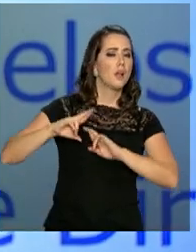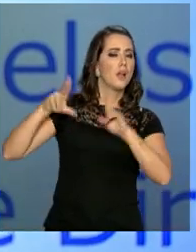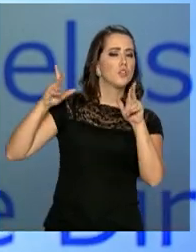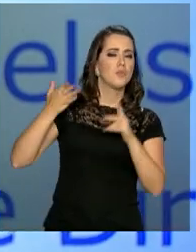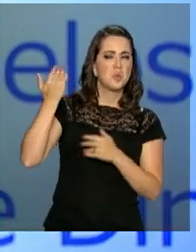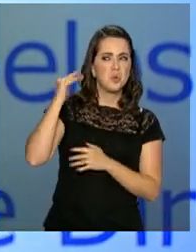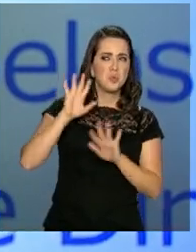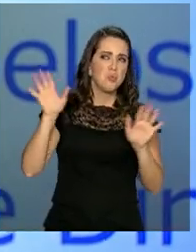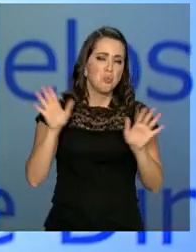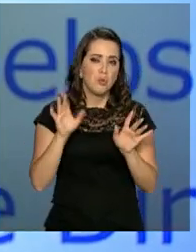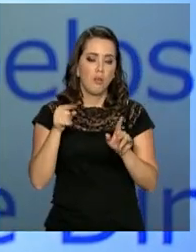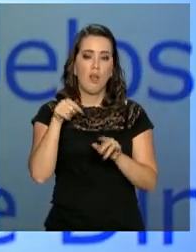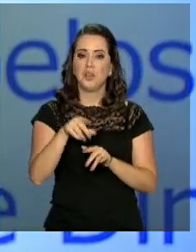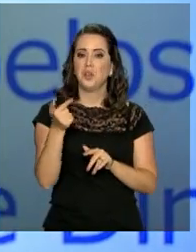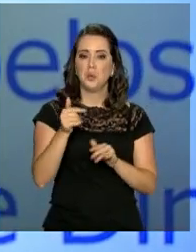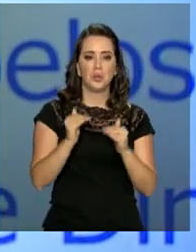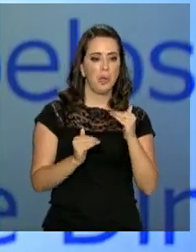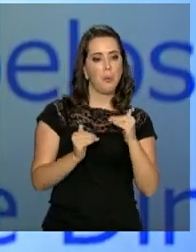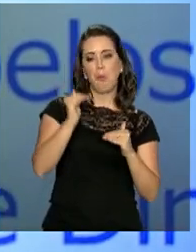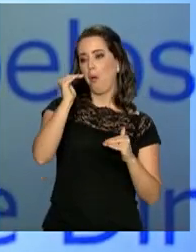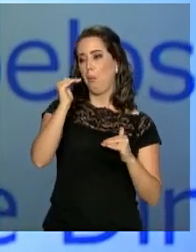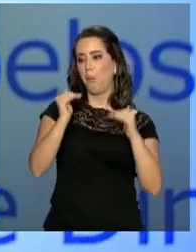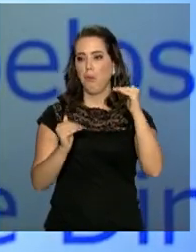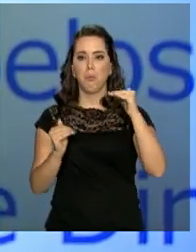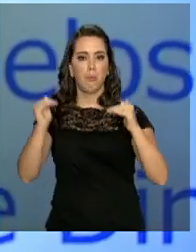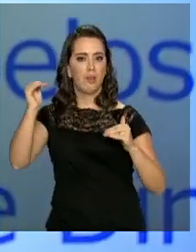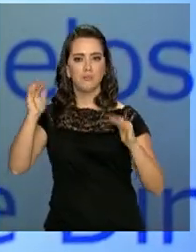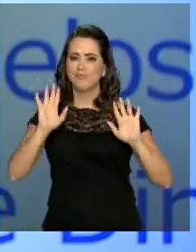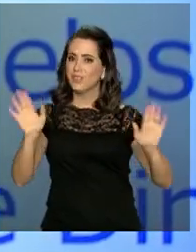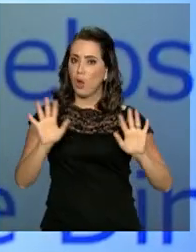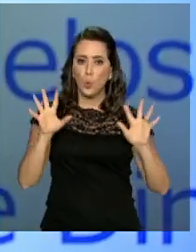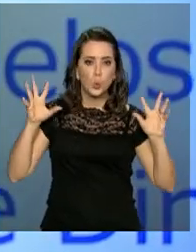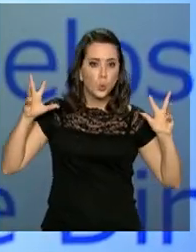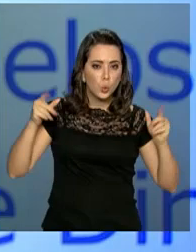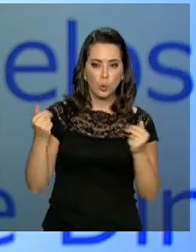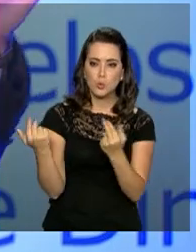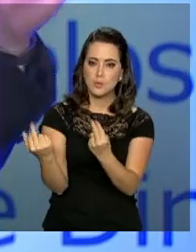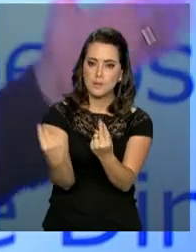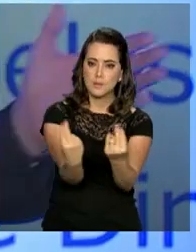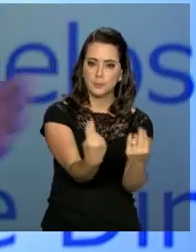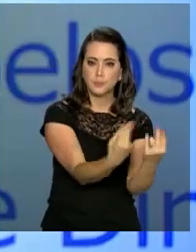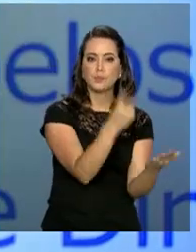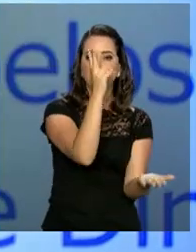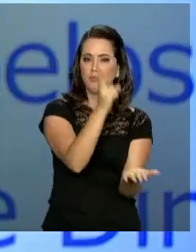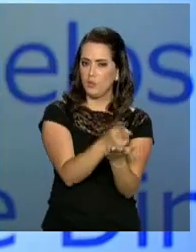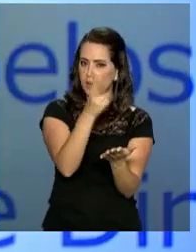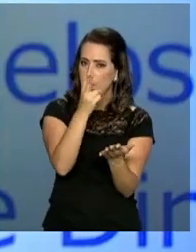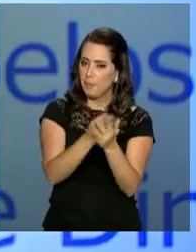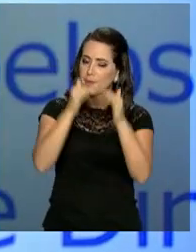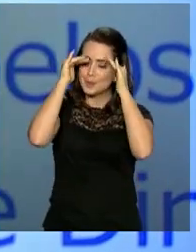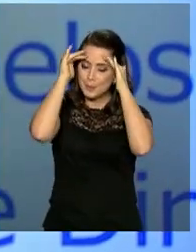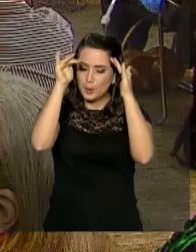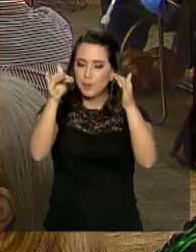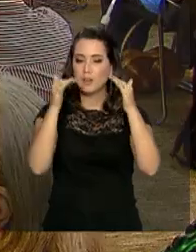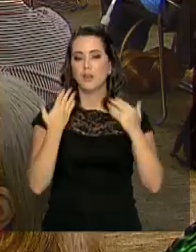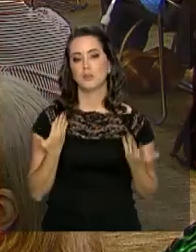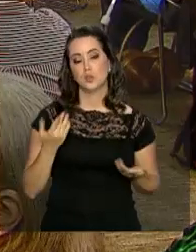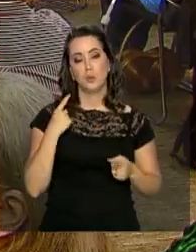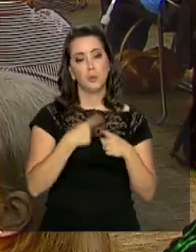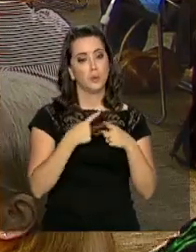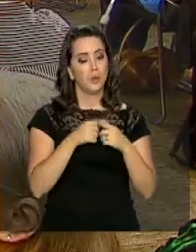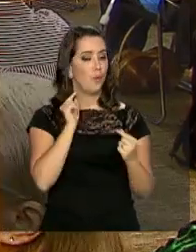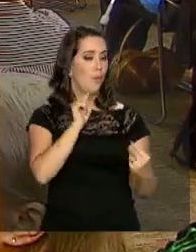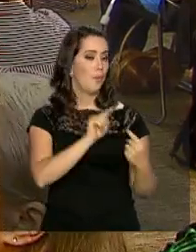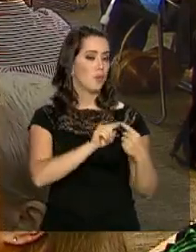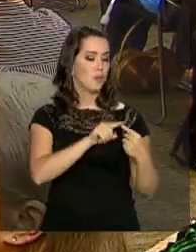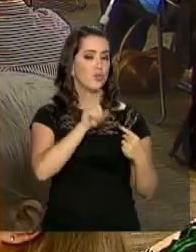aqui não há gradação de prêmios, todos recebem a mesma singela homenagem. Porque o